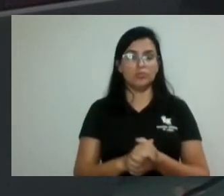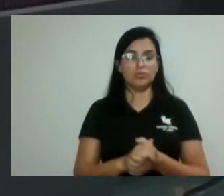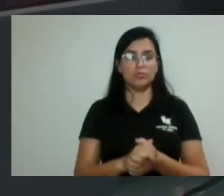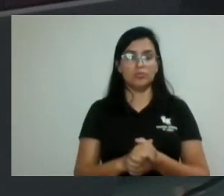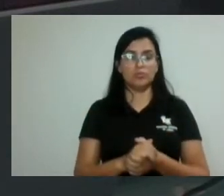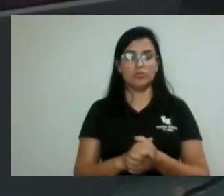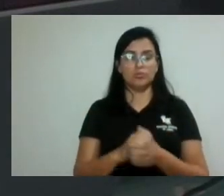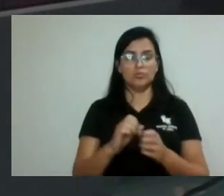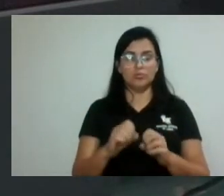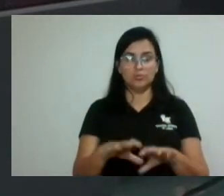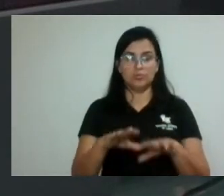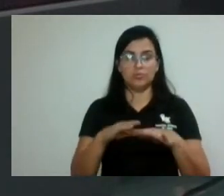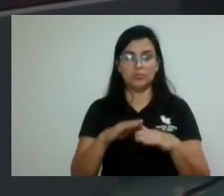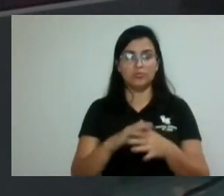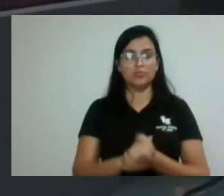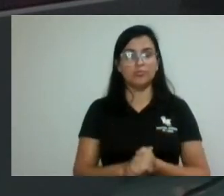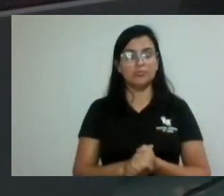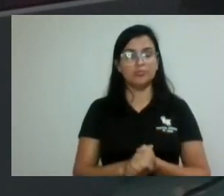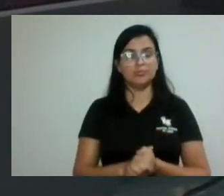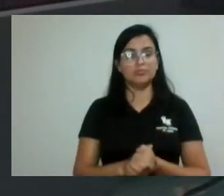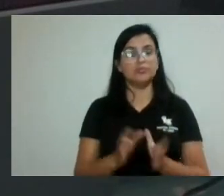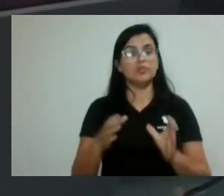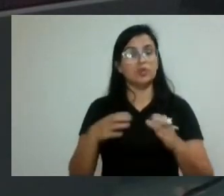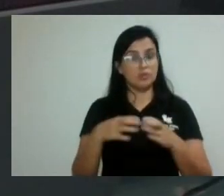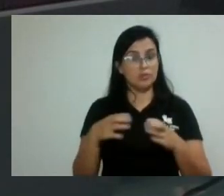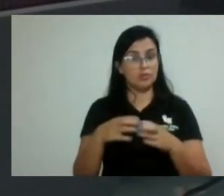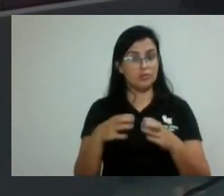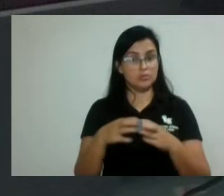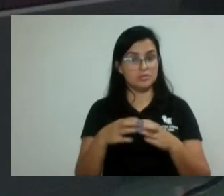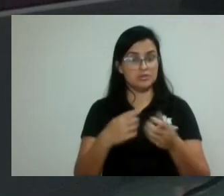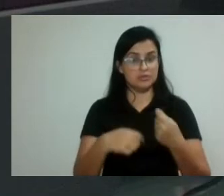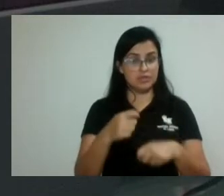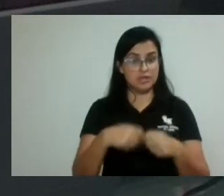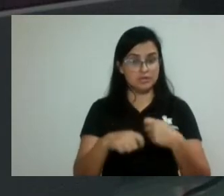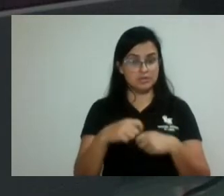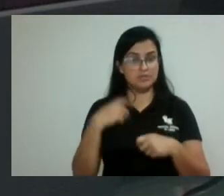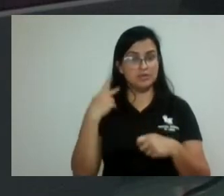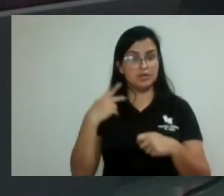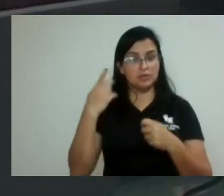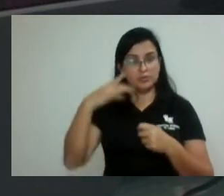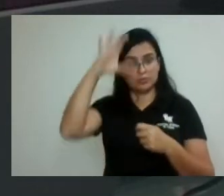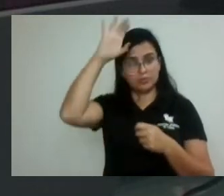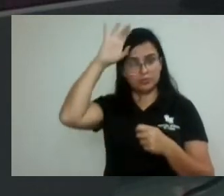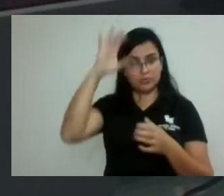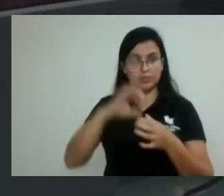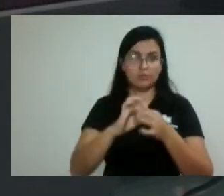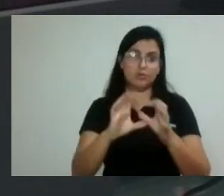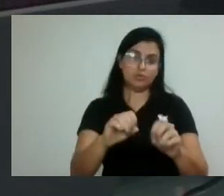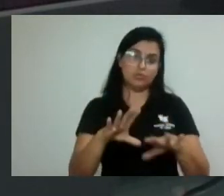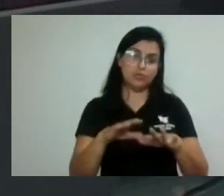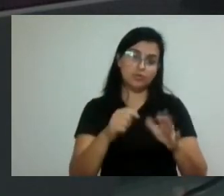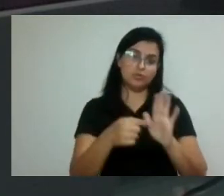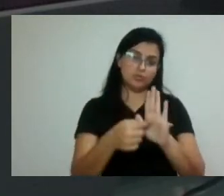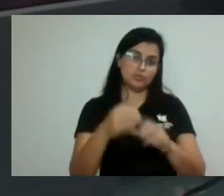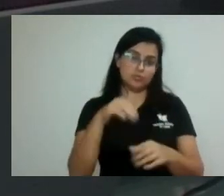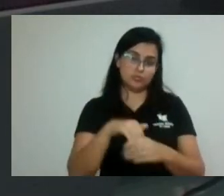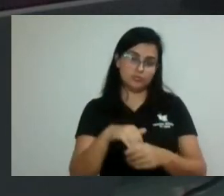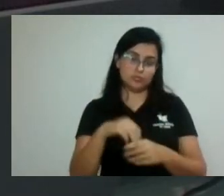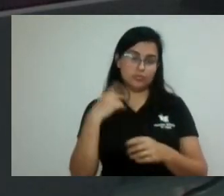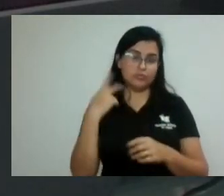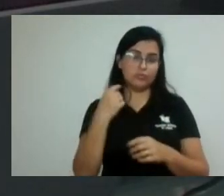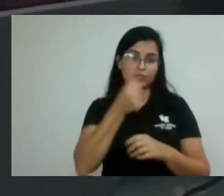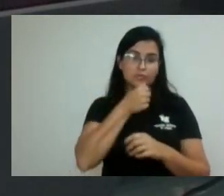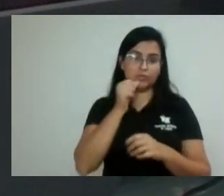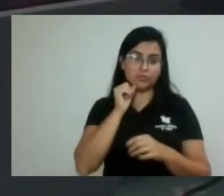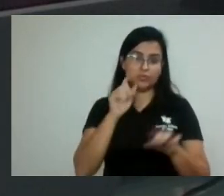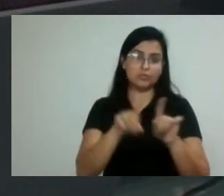é da comissão de finanças, vereador Wagner de Oliveira, libera para o plenário, onde manifestará seu voto. Vereador Sargento Mello Casal, também liberando para o plenário,